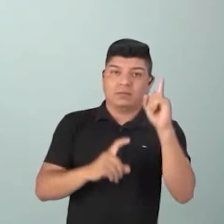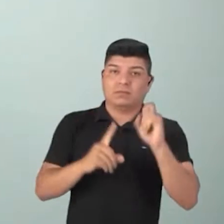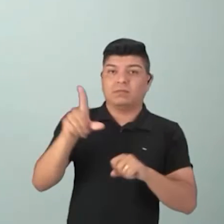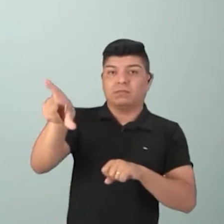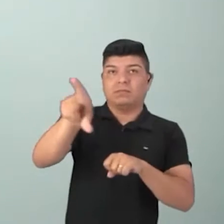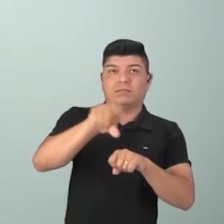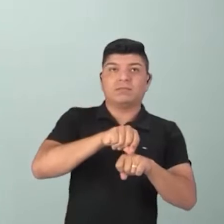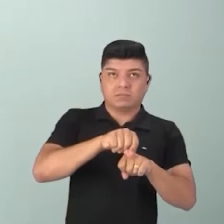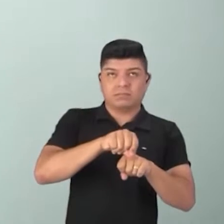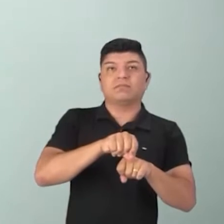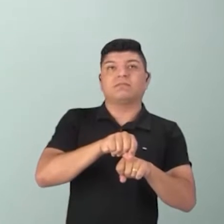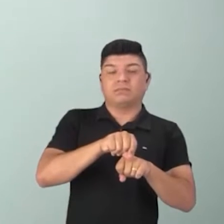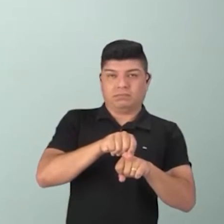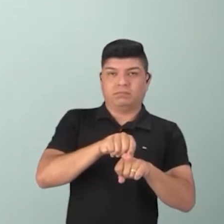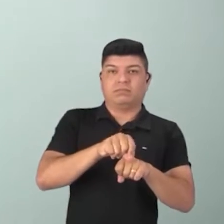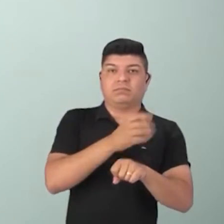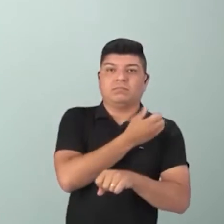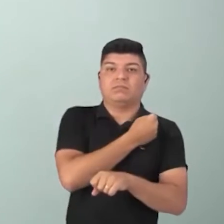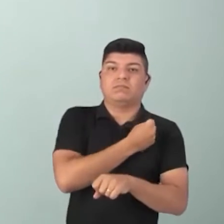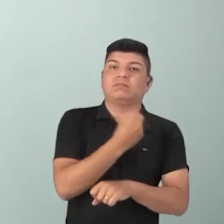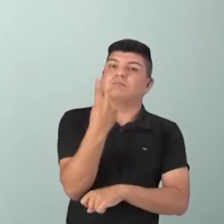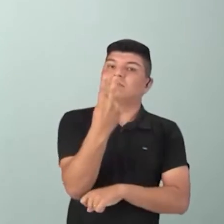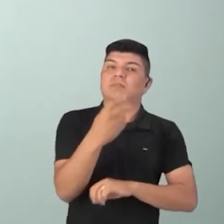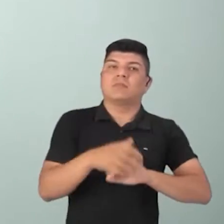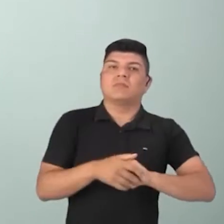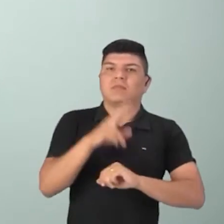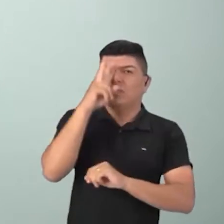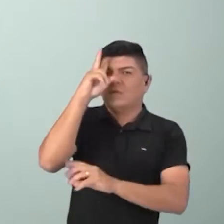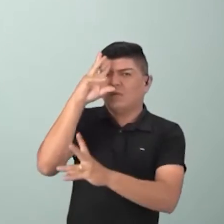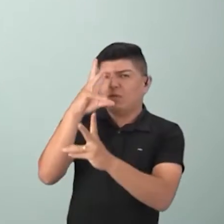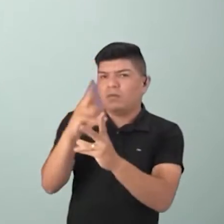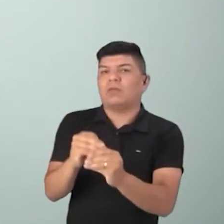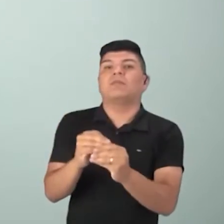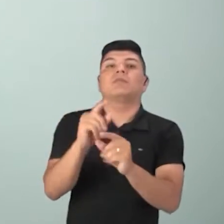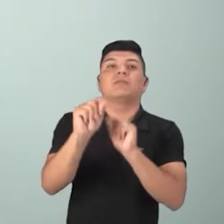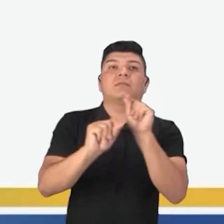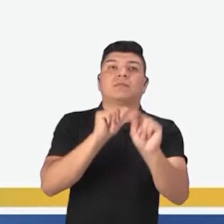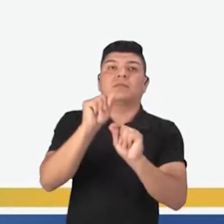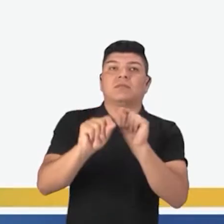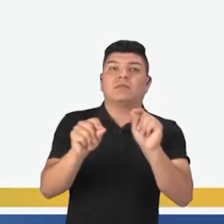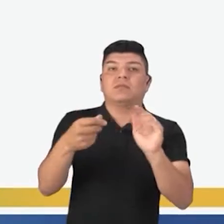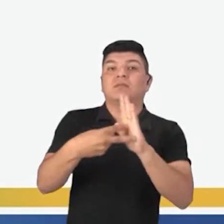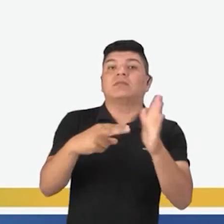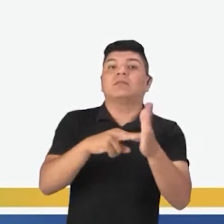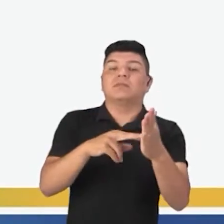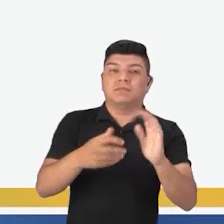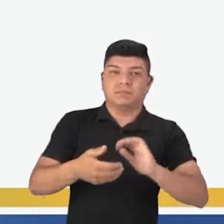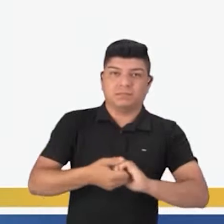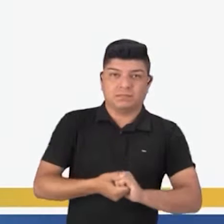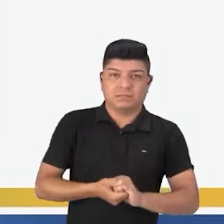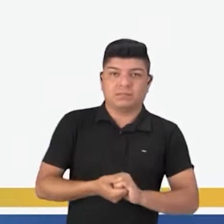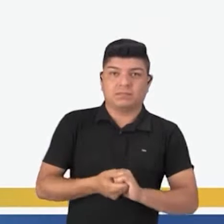Operadores Argumentativos, parte 2. Vamos relembrar o que são os nossos Operadores Argumentativos.